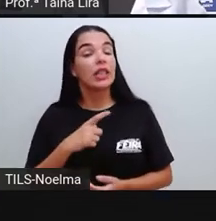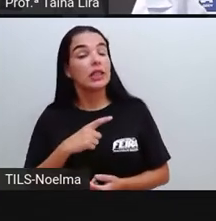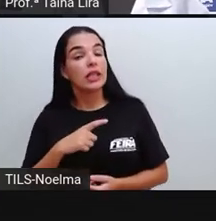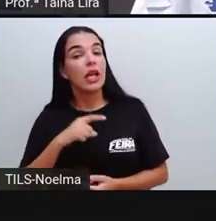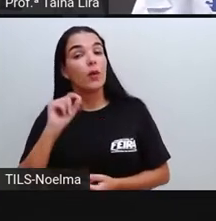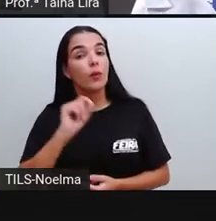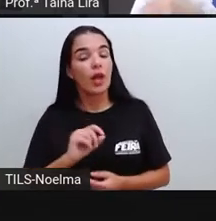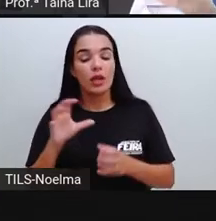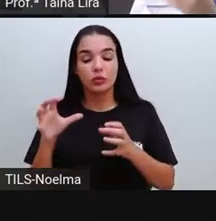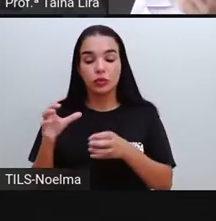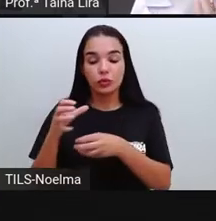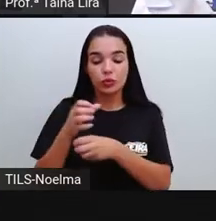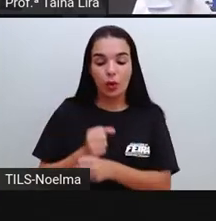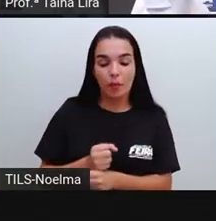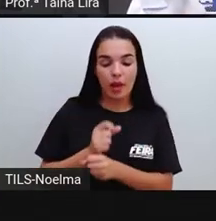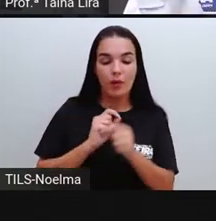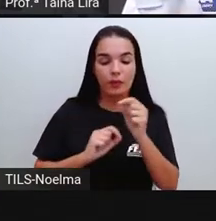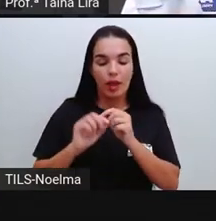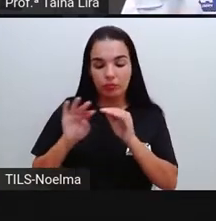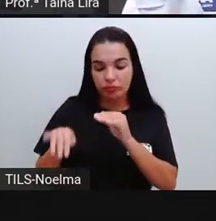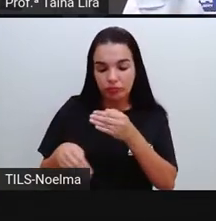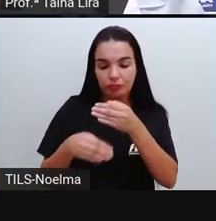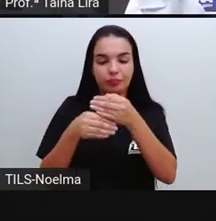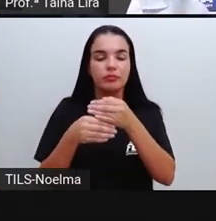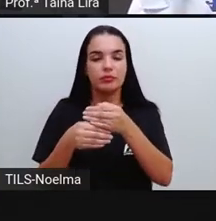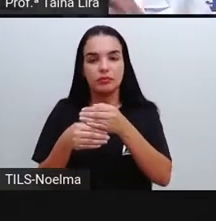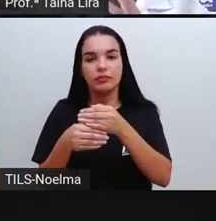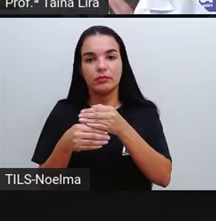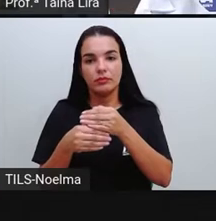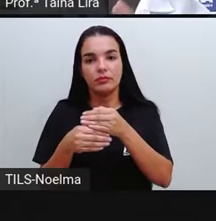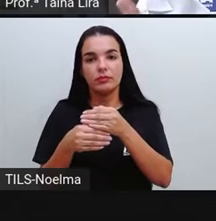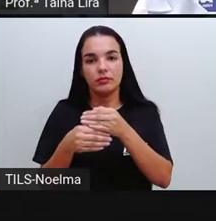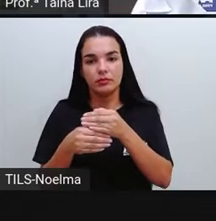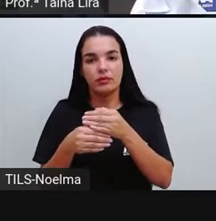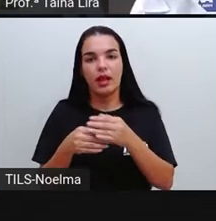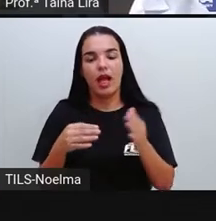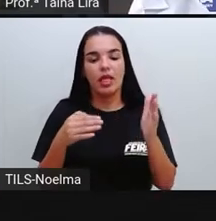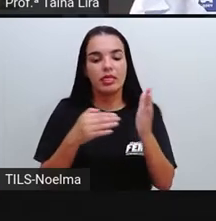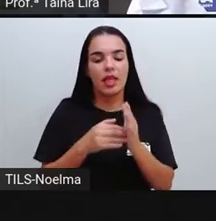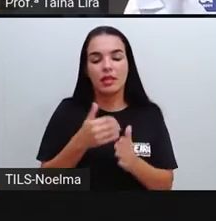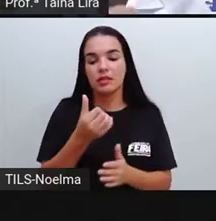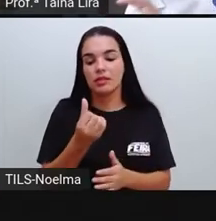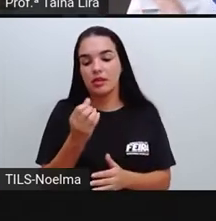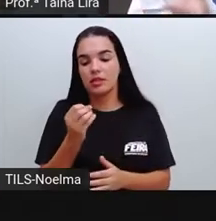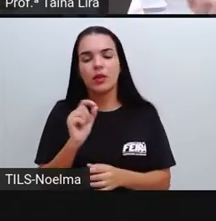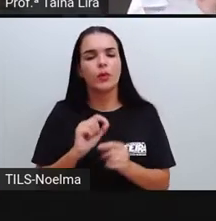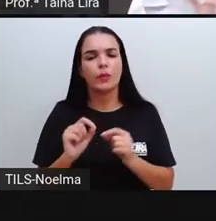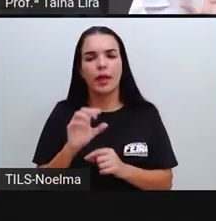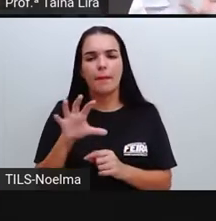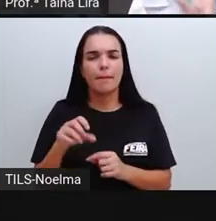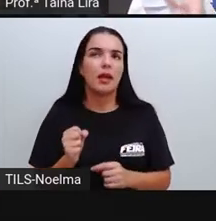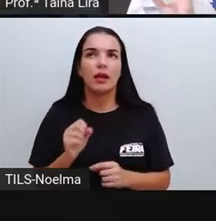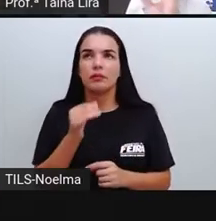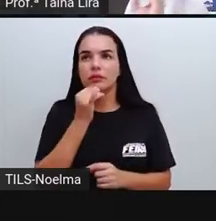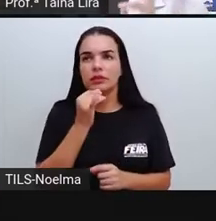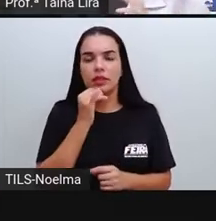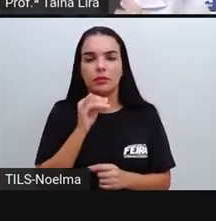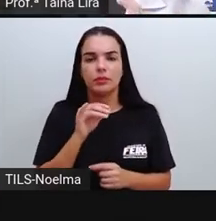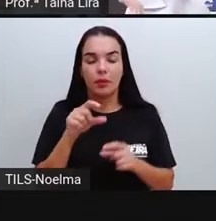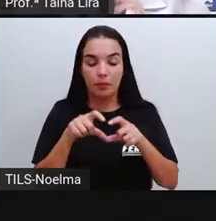gente consegue fazer a composição, tá? Até chegar em 60, ou seja, a gente pega ali, né,